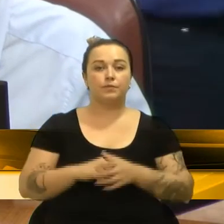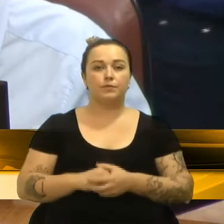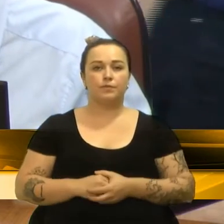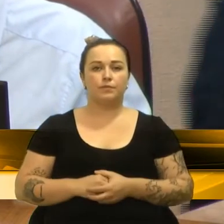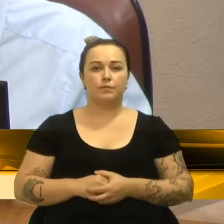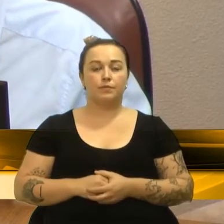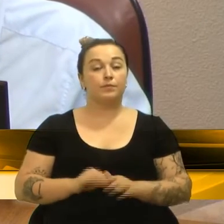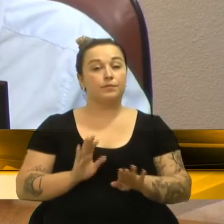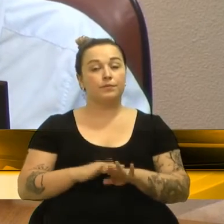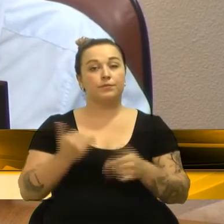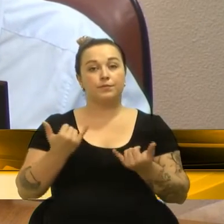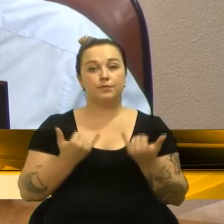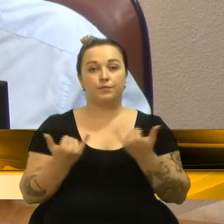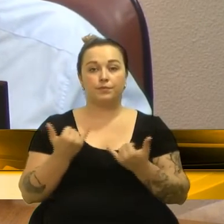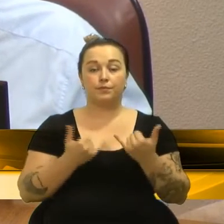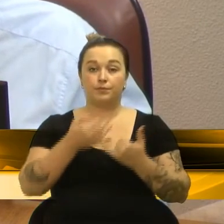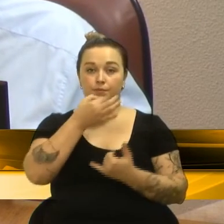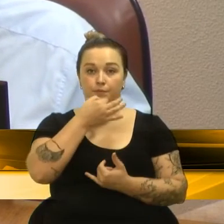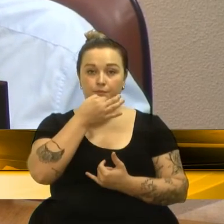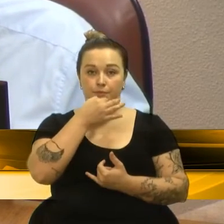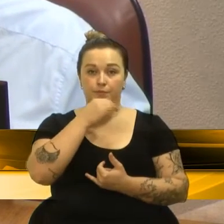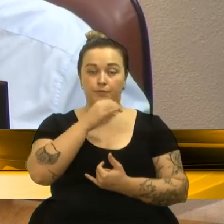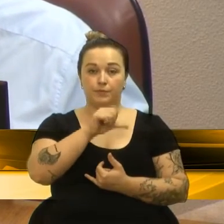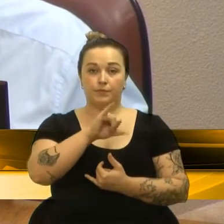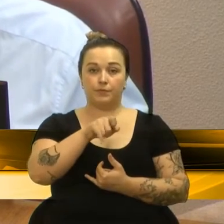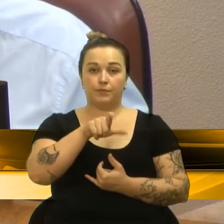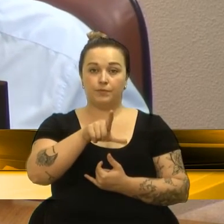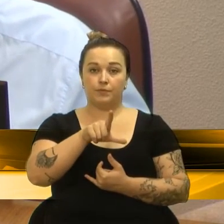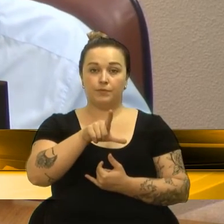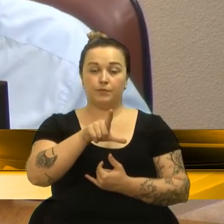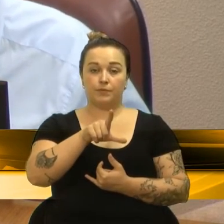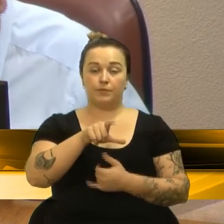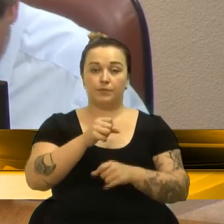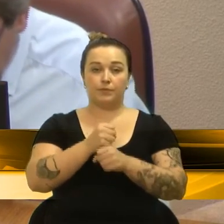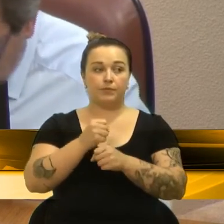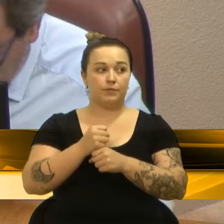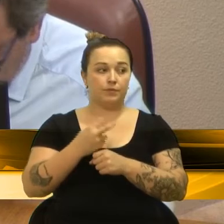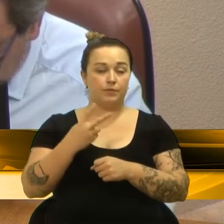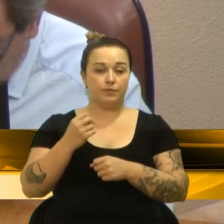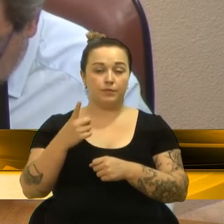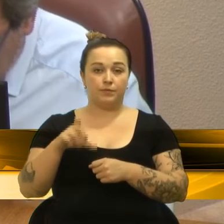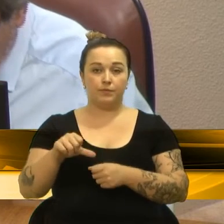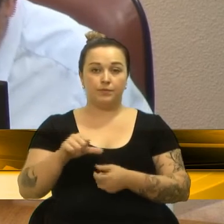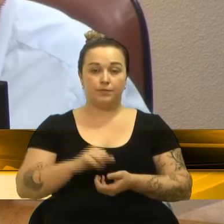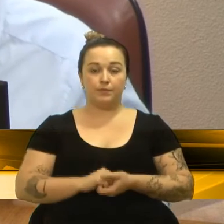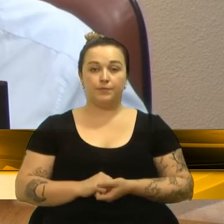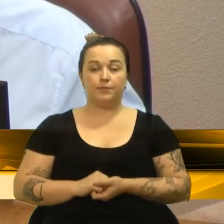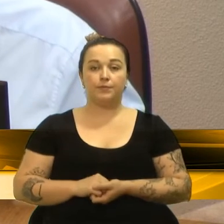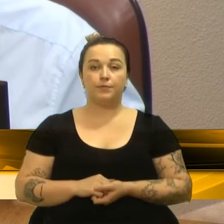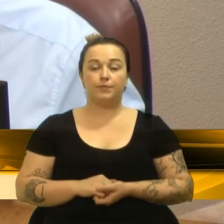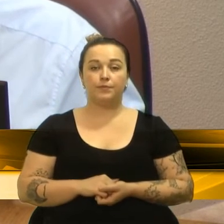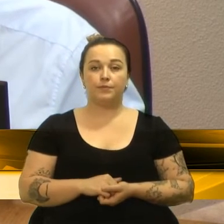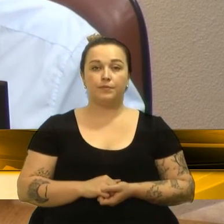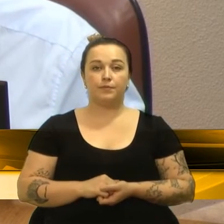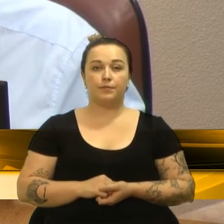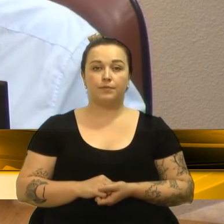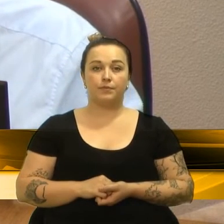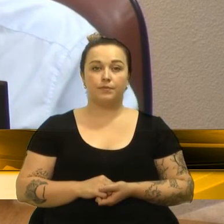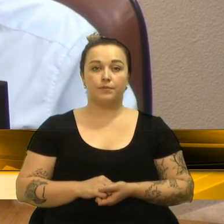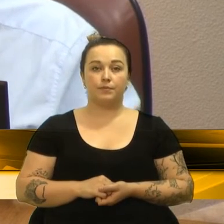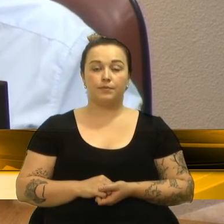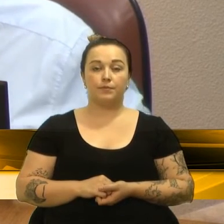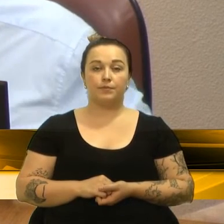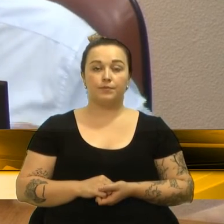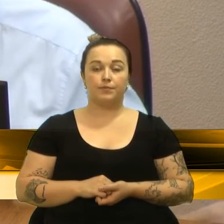Mais informações, Caxias do Sul, 9 de julho de 2019, evangeliza a folgaça, Cassani Golorandi, secretária de